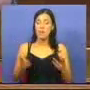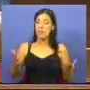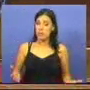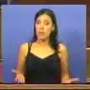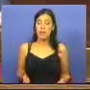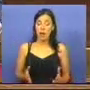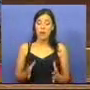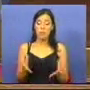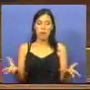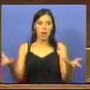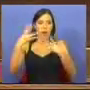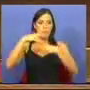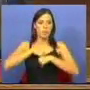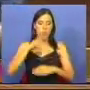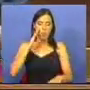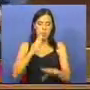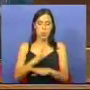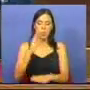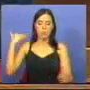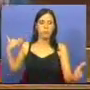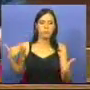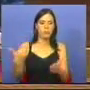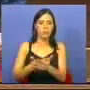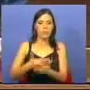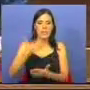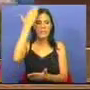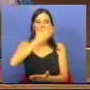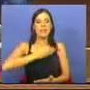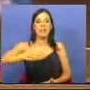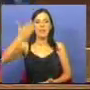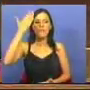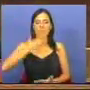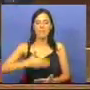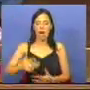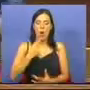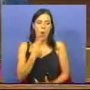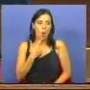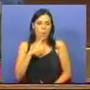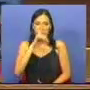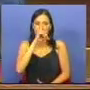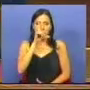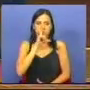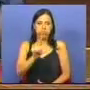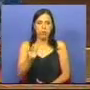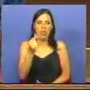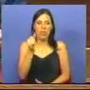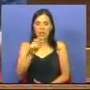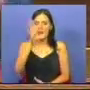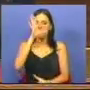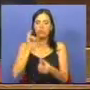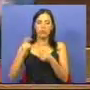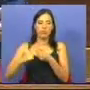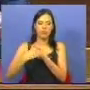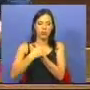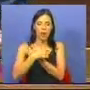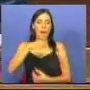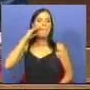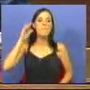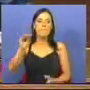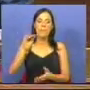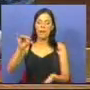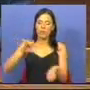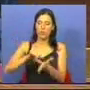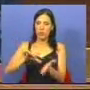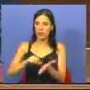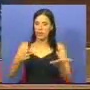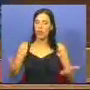absorveu nos últimos dias, nas últimas semanas, massas gigantescas de dinheiro dos Estados, dos bancos centrais,